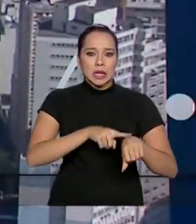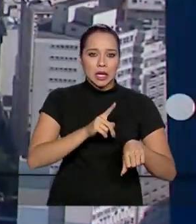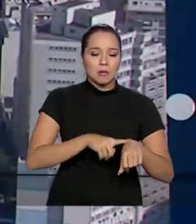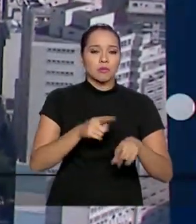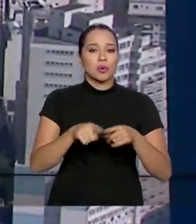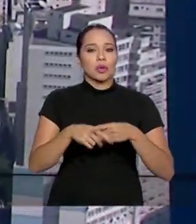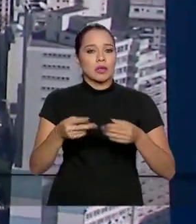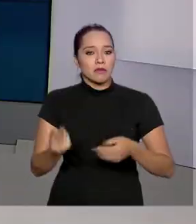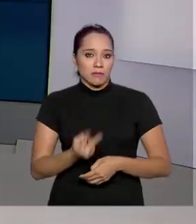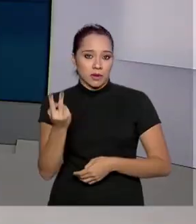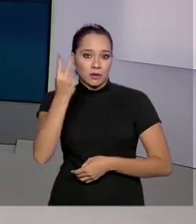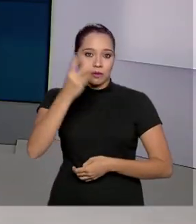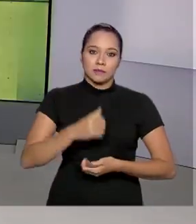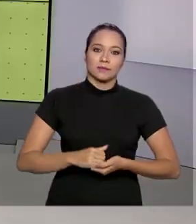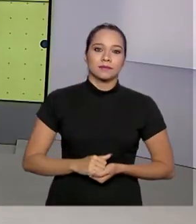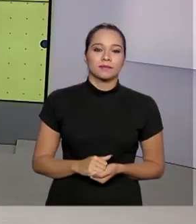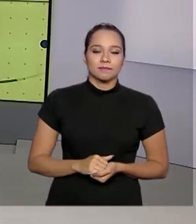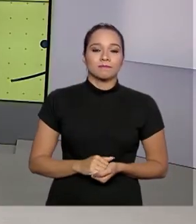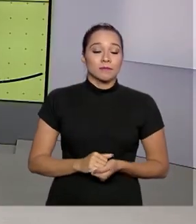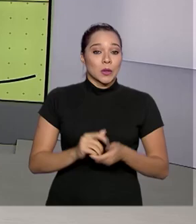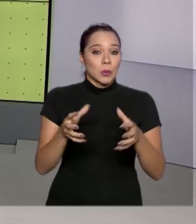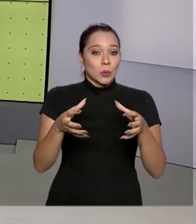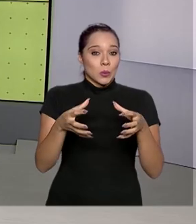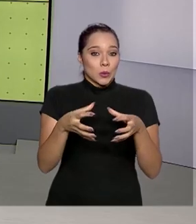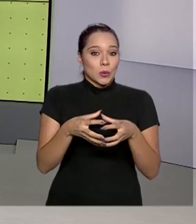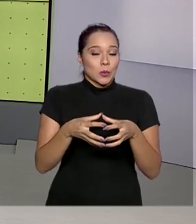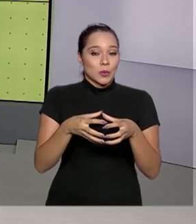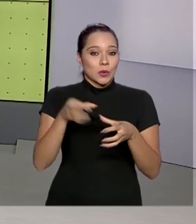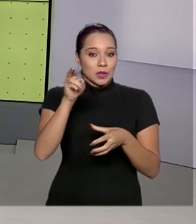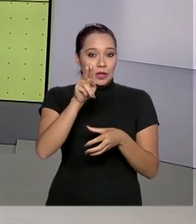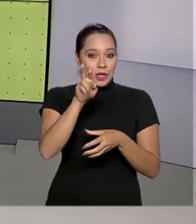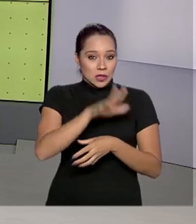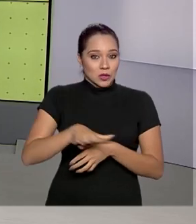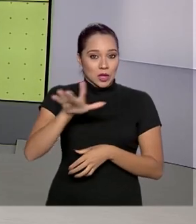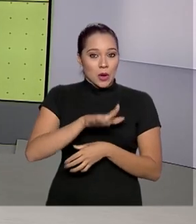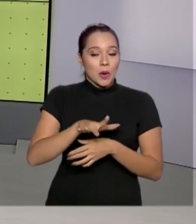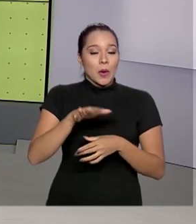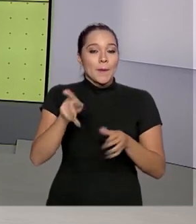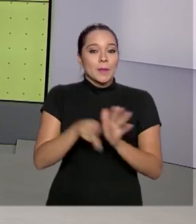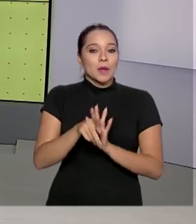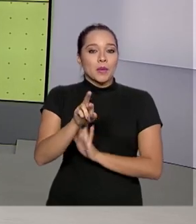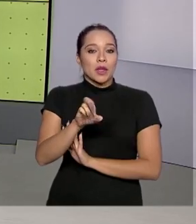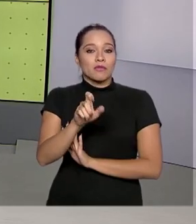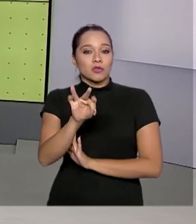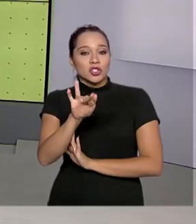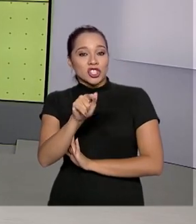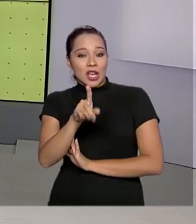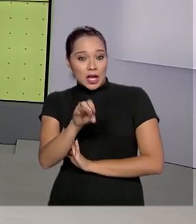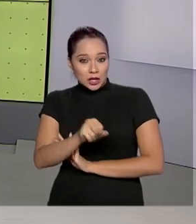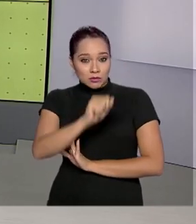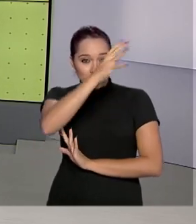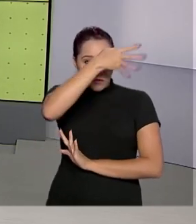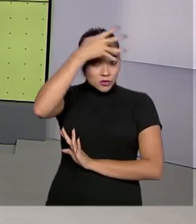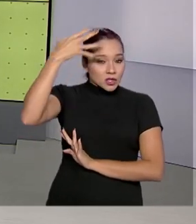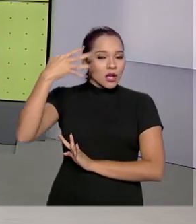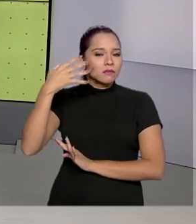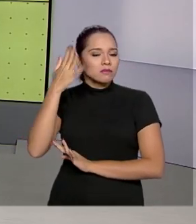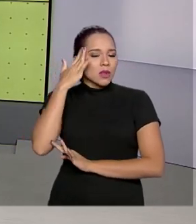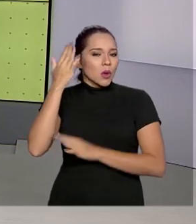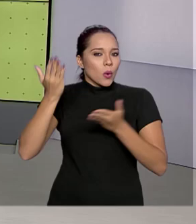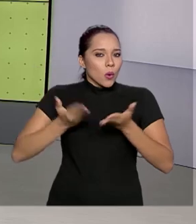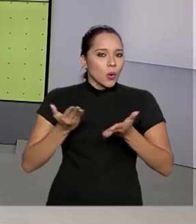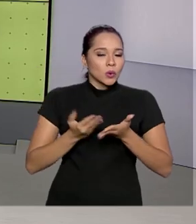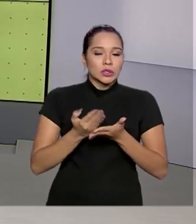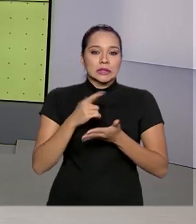e custos. E o Comitê Nacional para os Refugiados do Ministério da Justiça e Segurança Pública reconheceu hoje